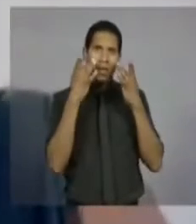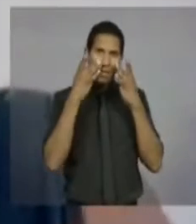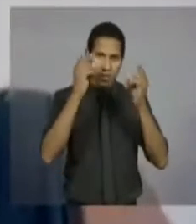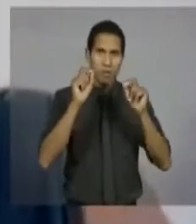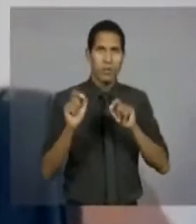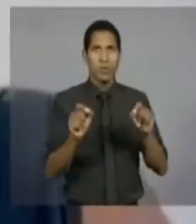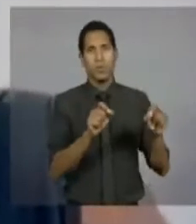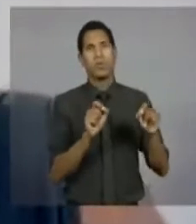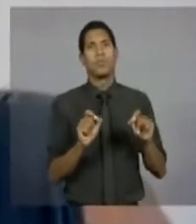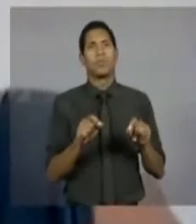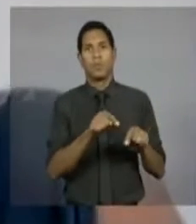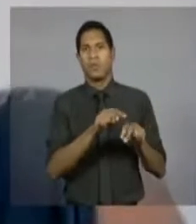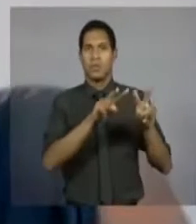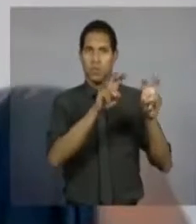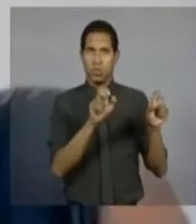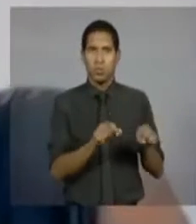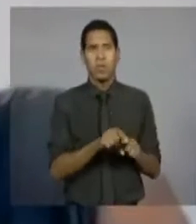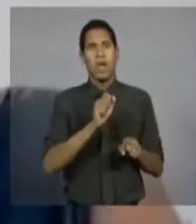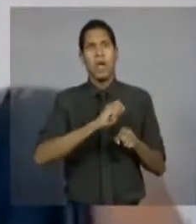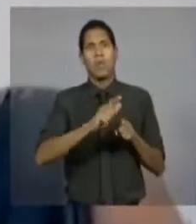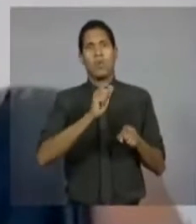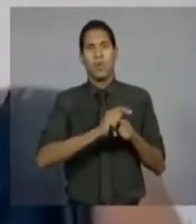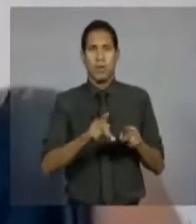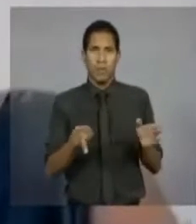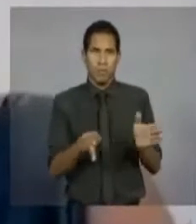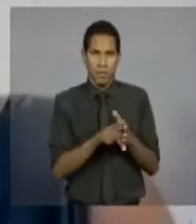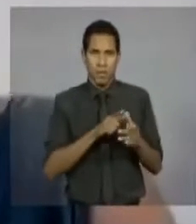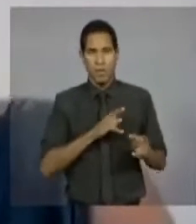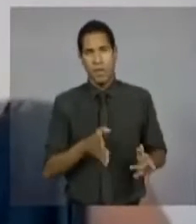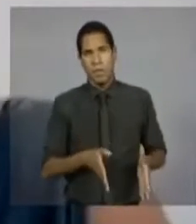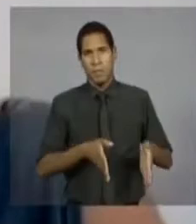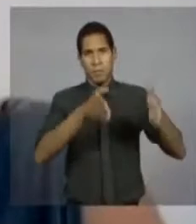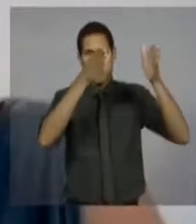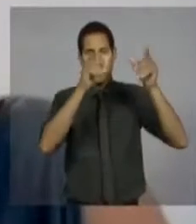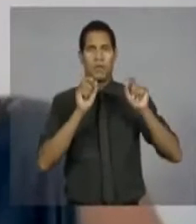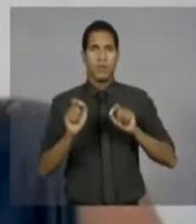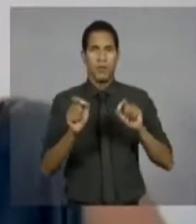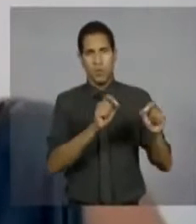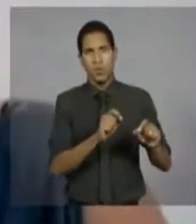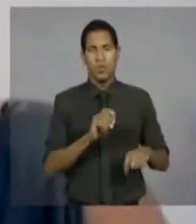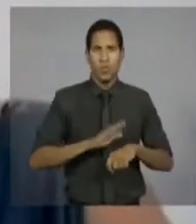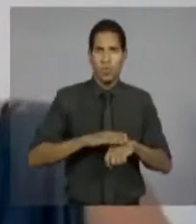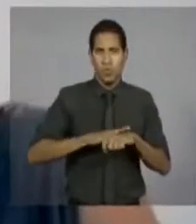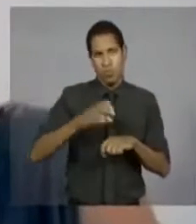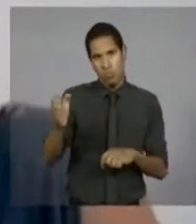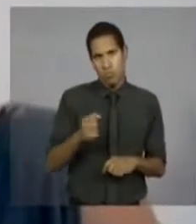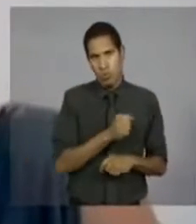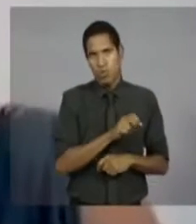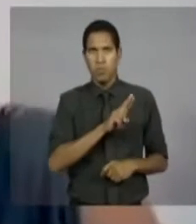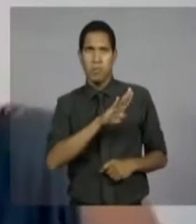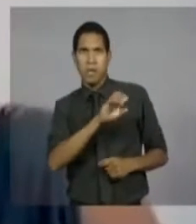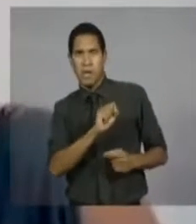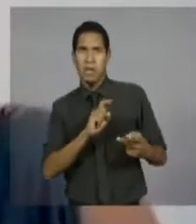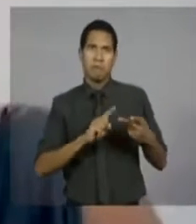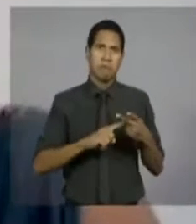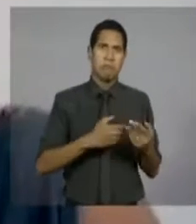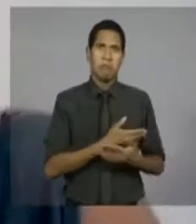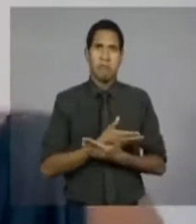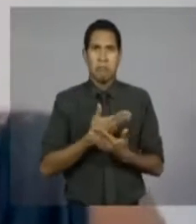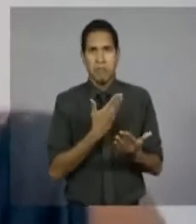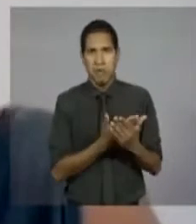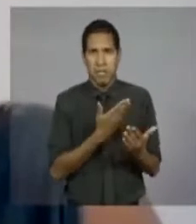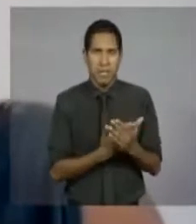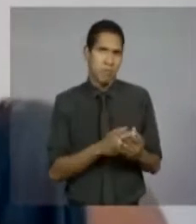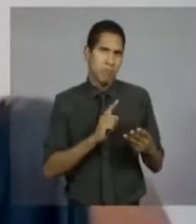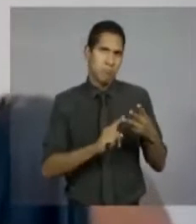do fato de o aluguel de imóveis para a instalação de serviços públicos, UBSs, creches, geridas por